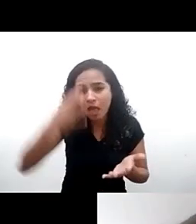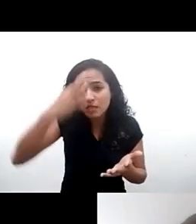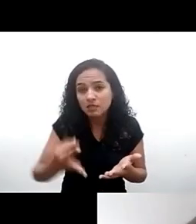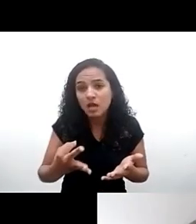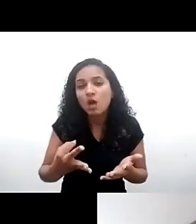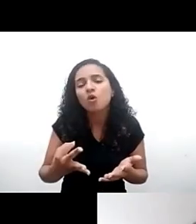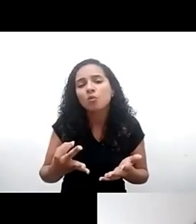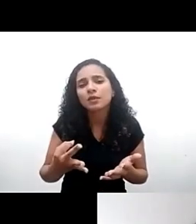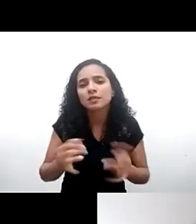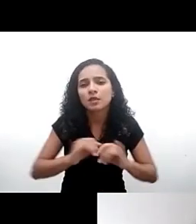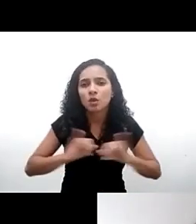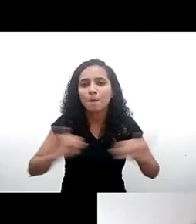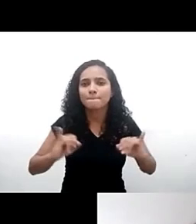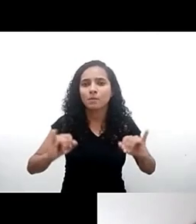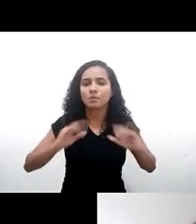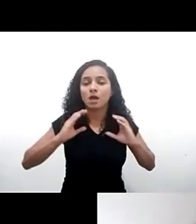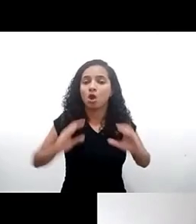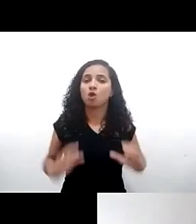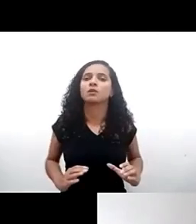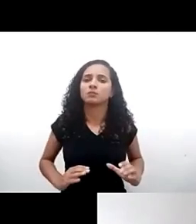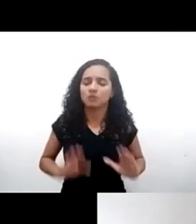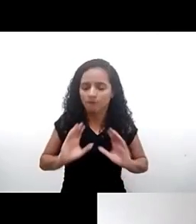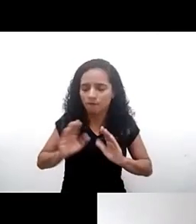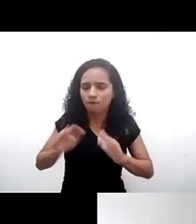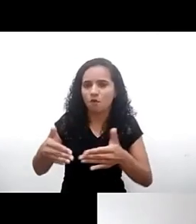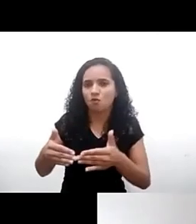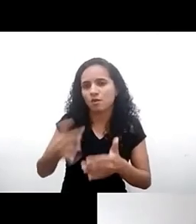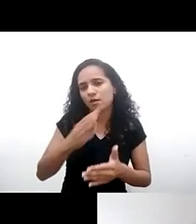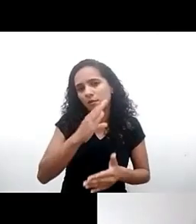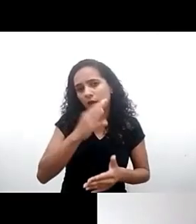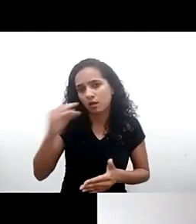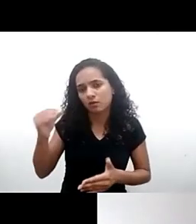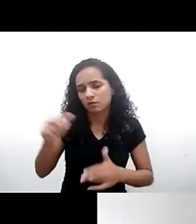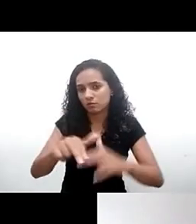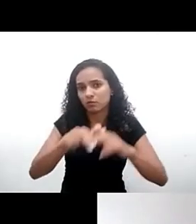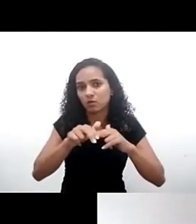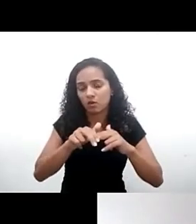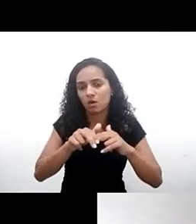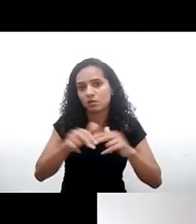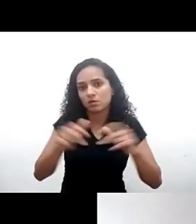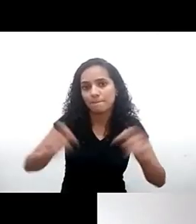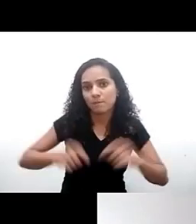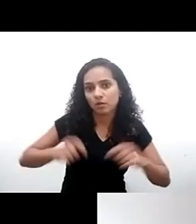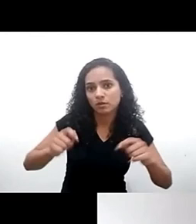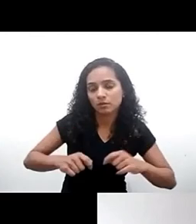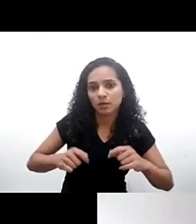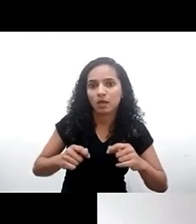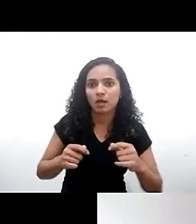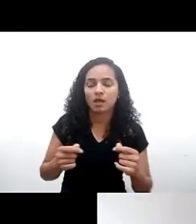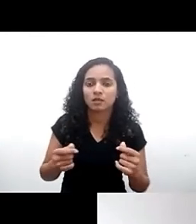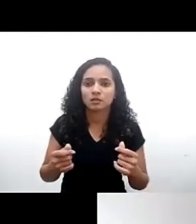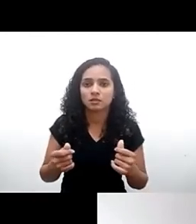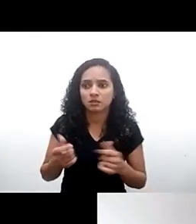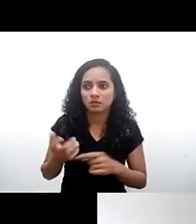publicidade comportamental e também voltada para o adolescente exatamente por essa possibilidade de digamos de uma persuasão